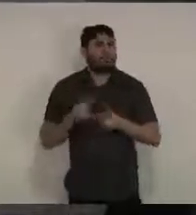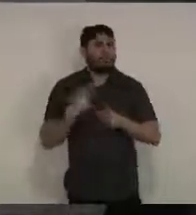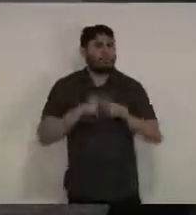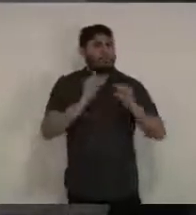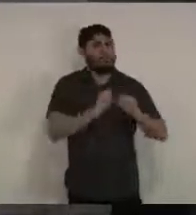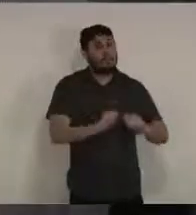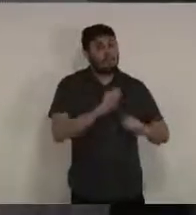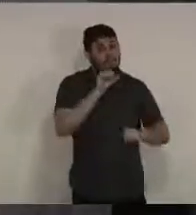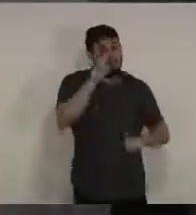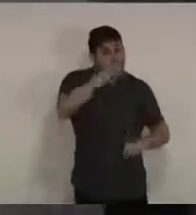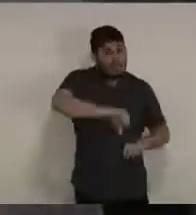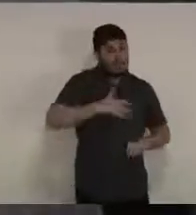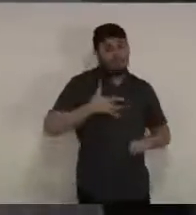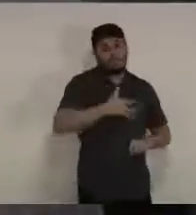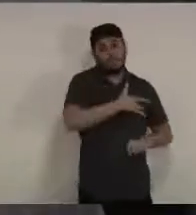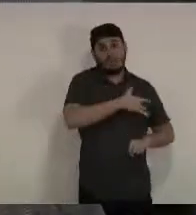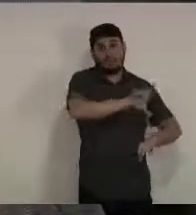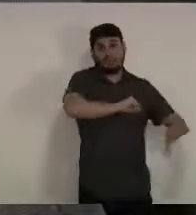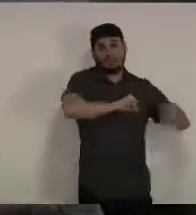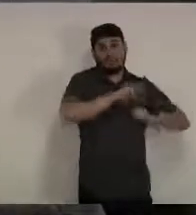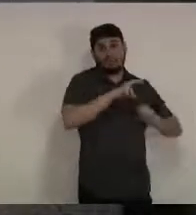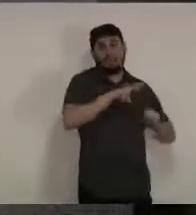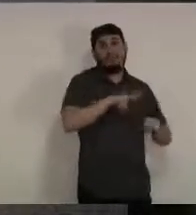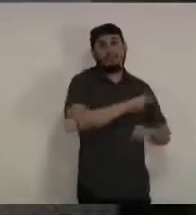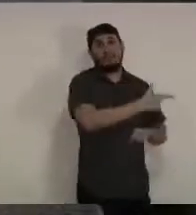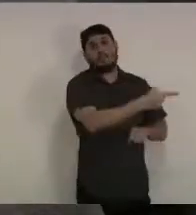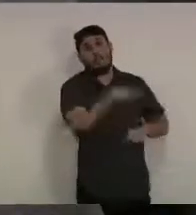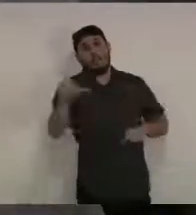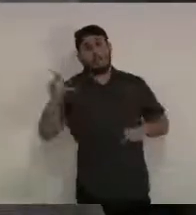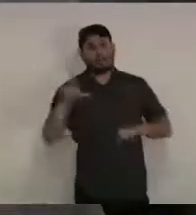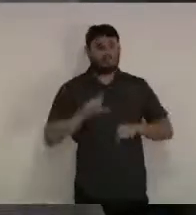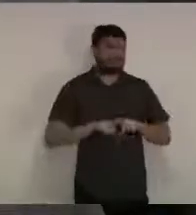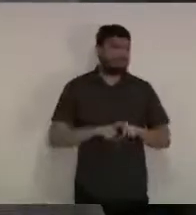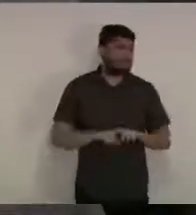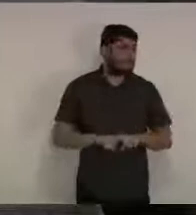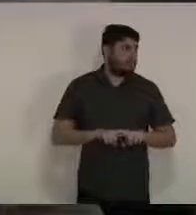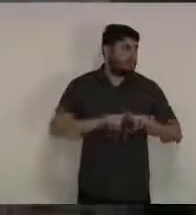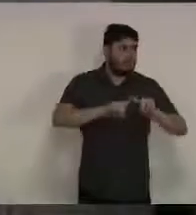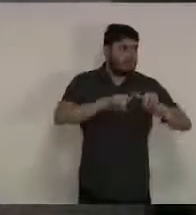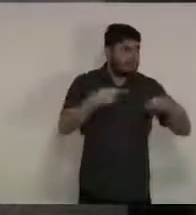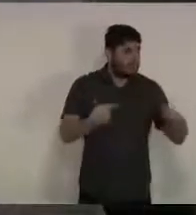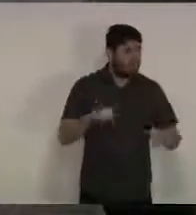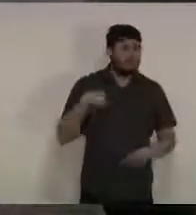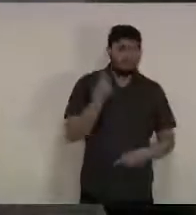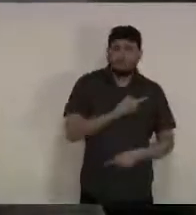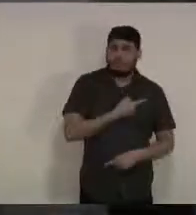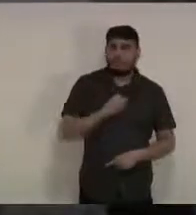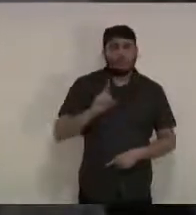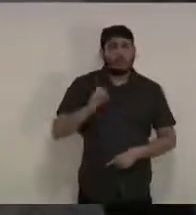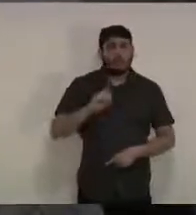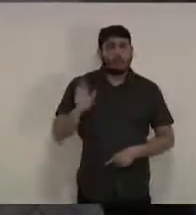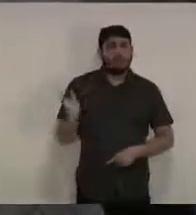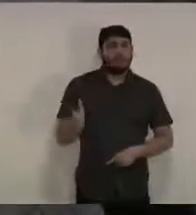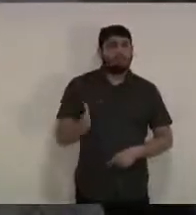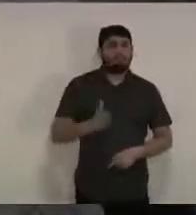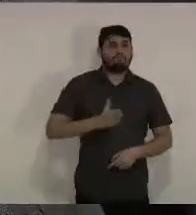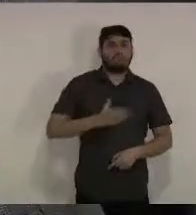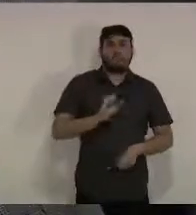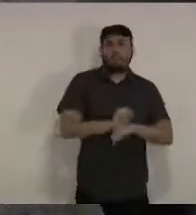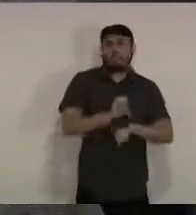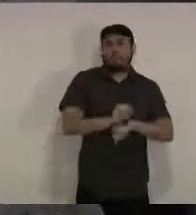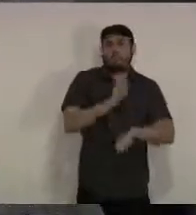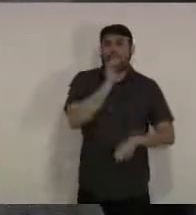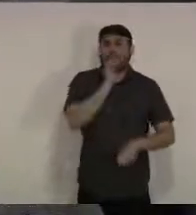a essa ação preventiva nós não fomos surpreendidos com um surto de casos mais graves dentro